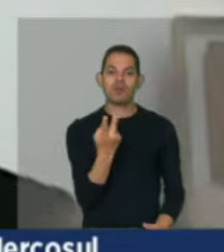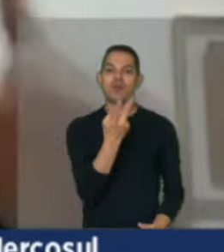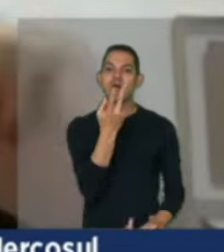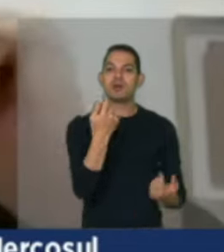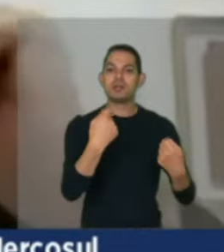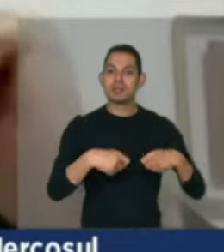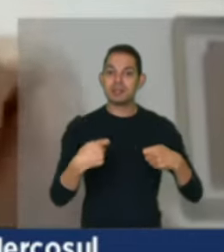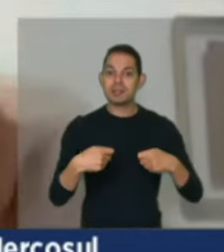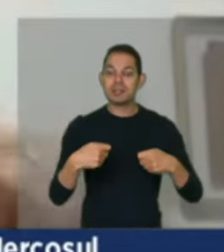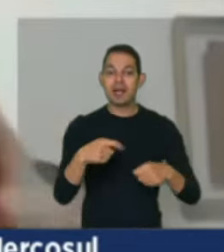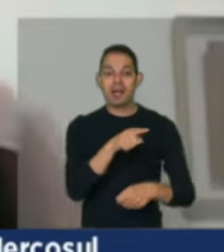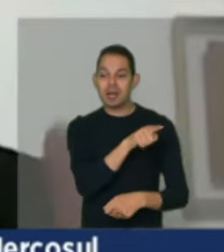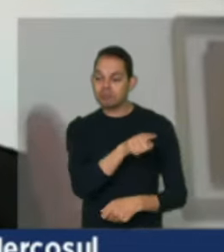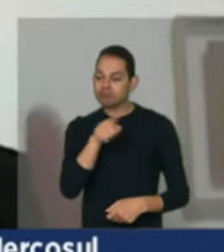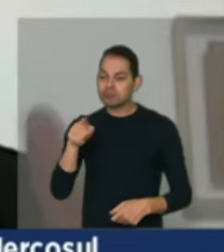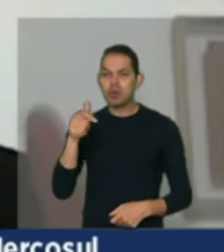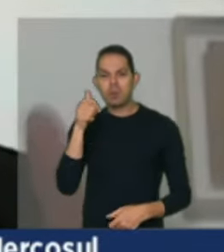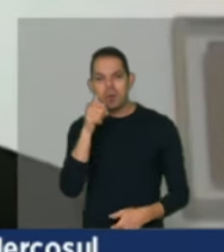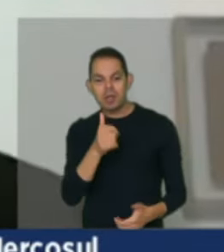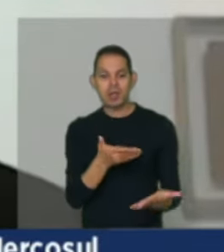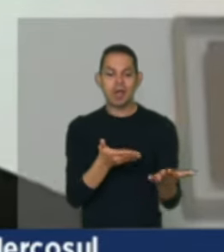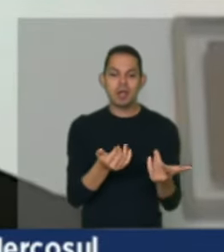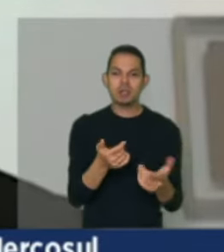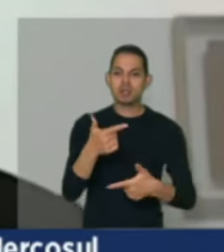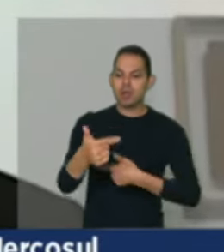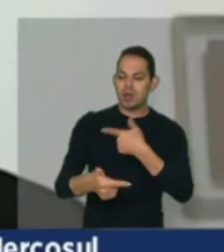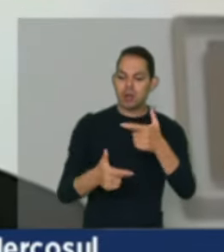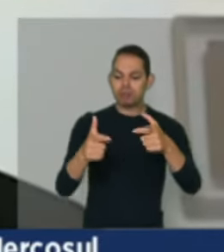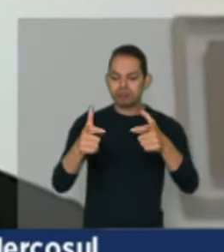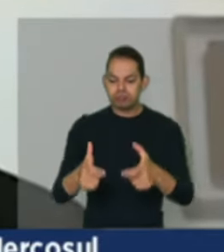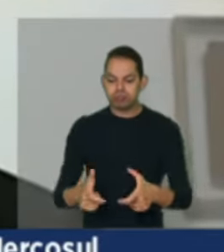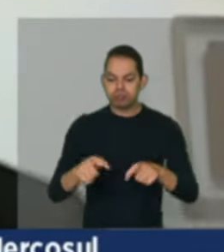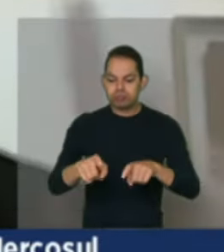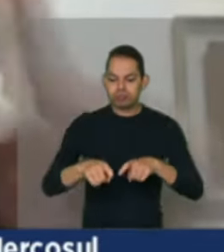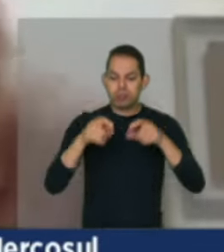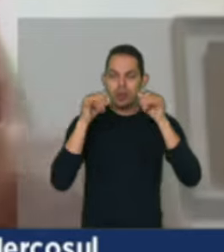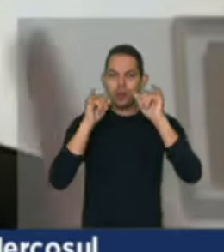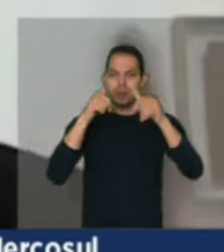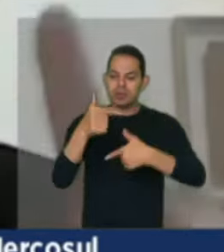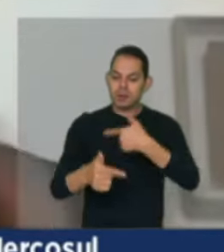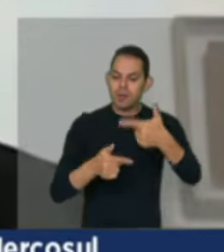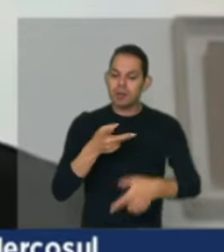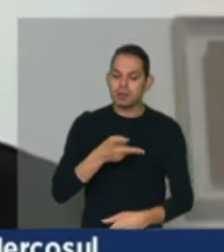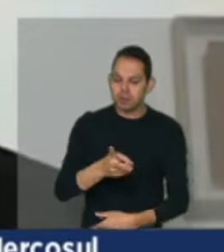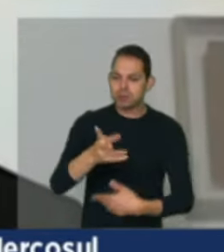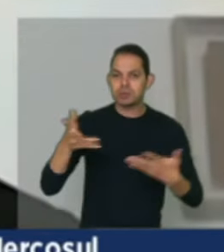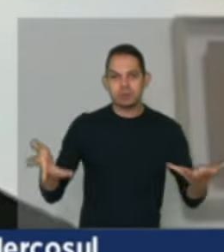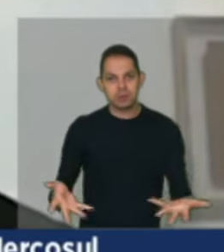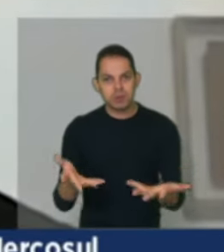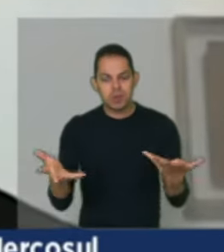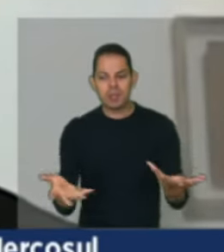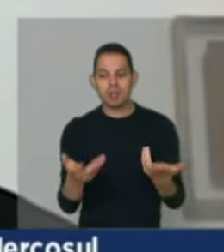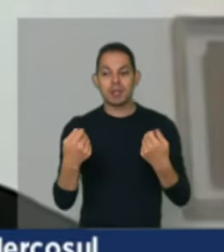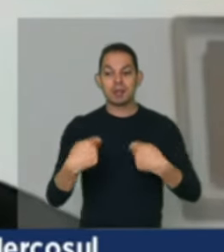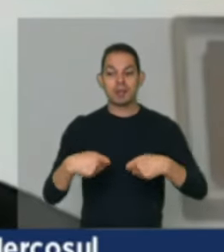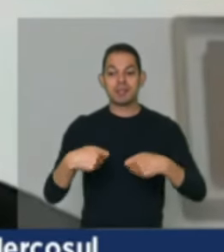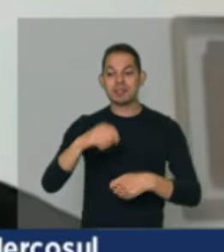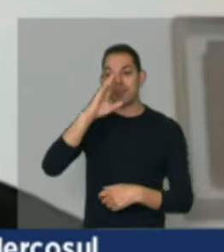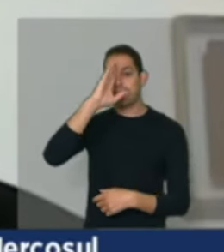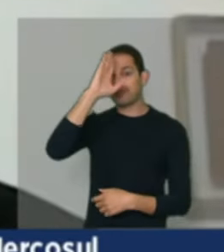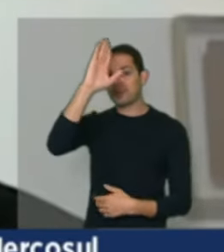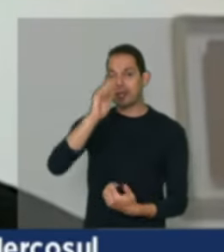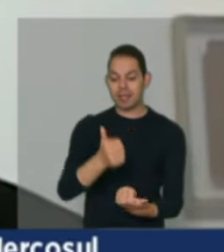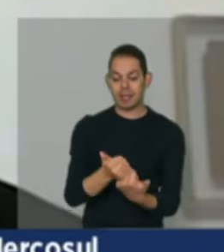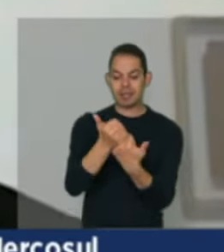alguns instrumentos centrais já foram mencionados, principalmente a assistência